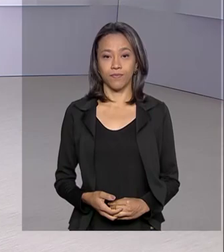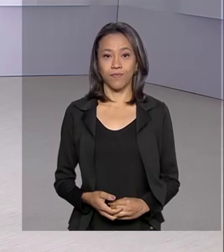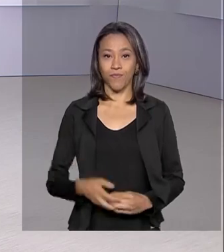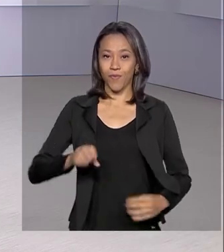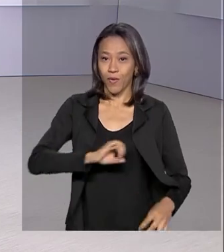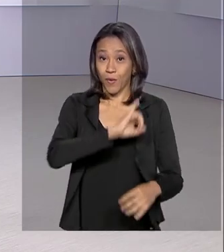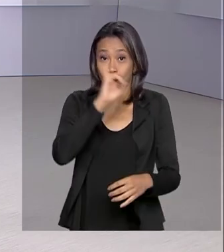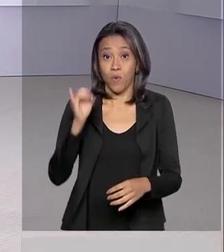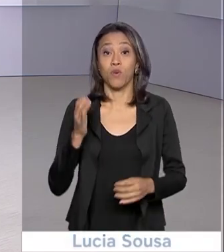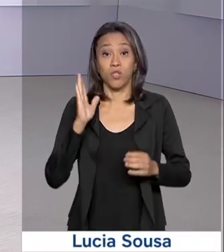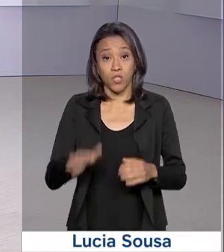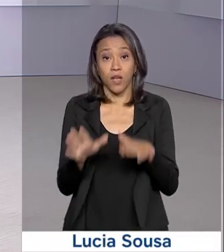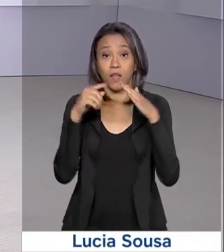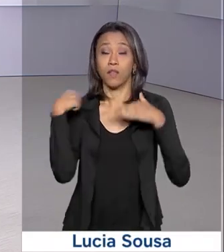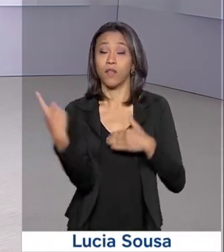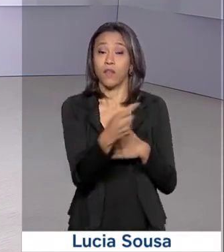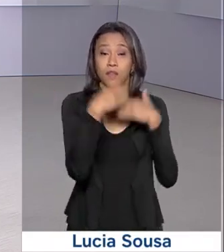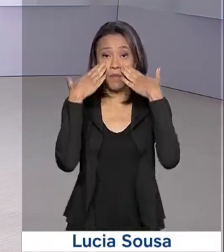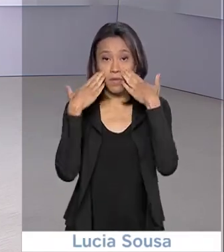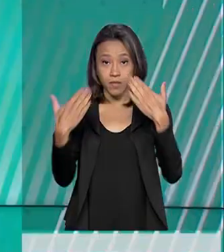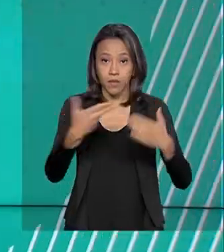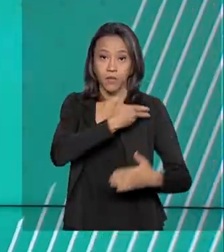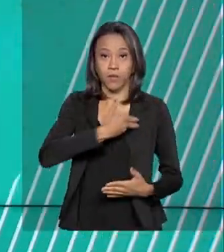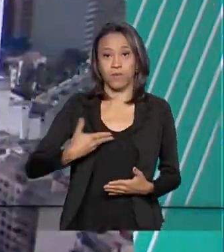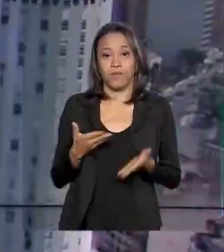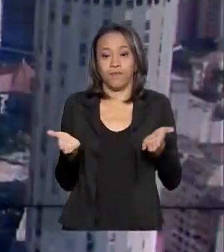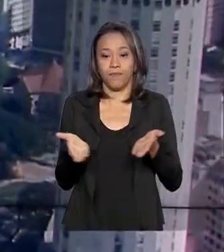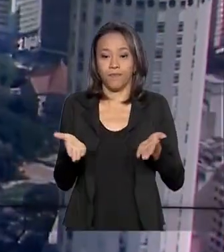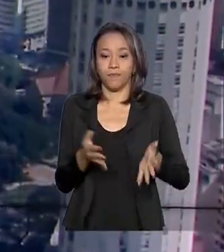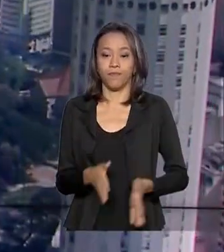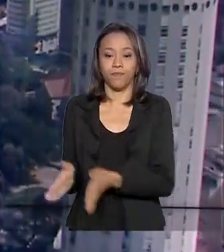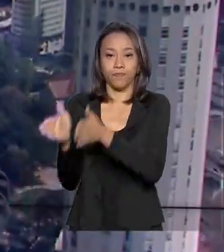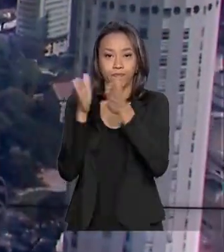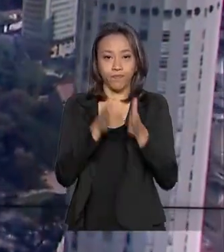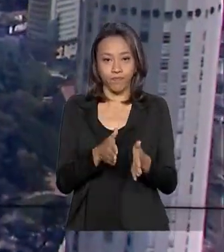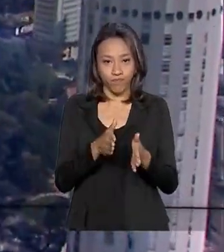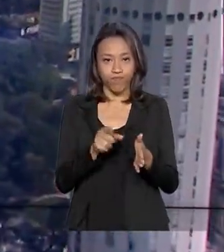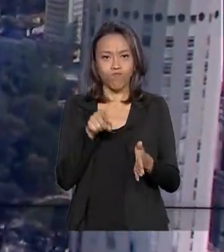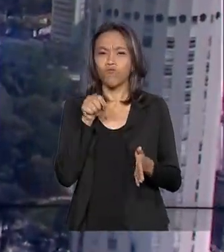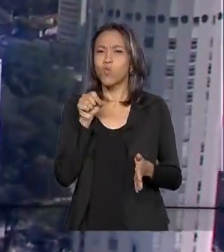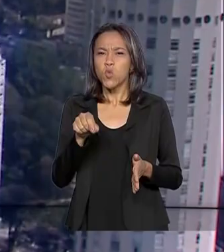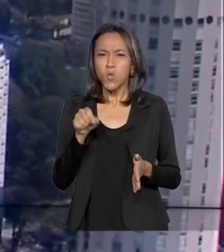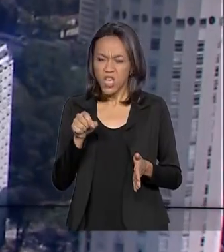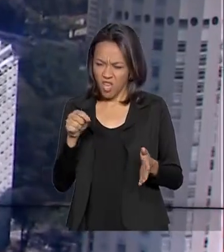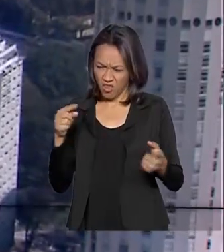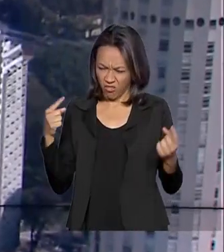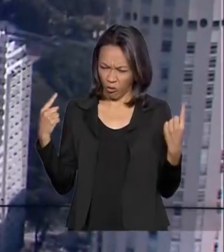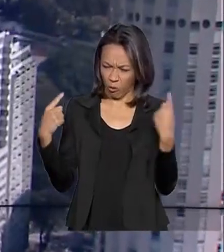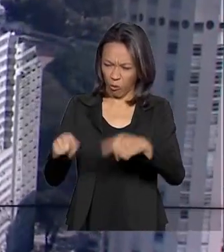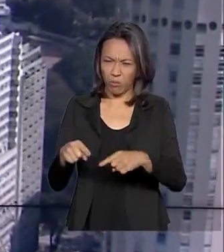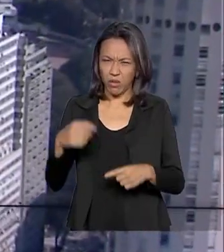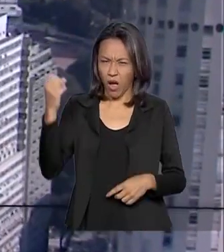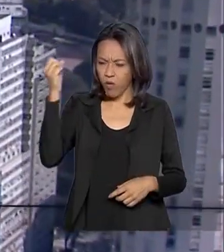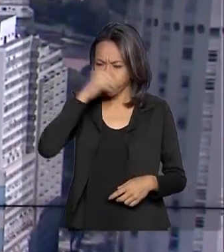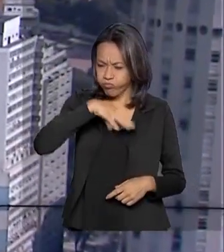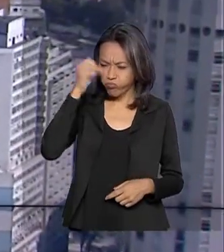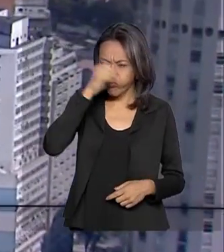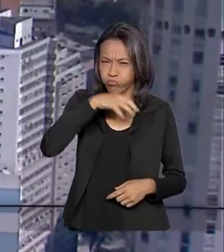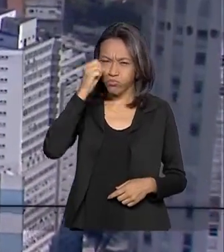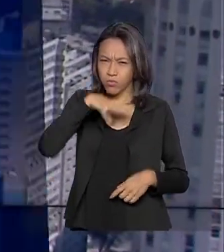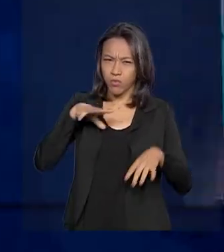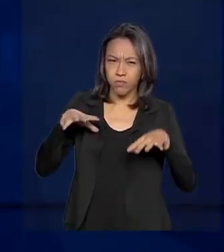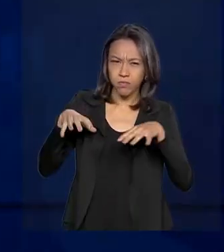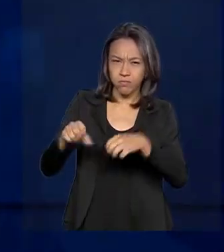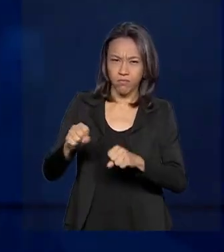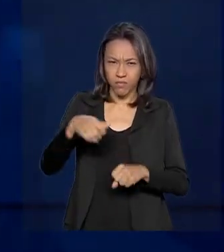Olá, já estamos no ar com o Governo Agora. Tolerância zero contra crimes de abuso e exploração sexual